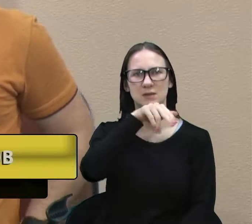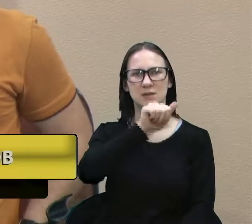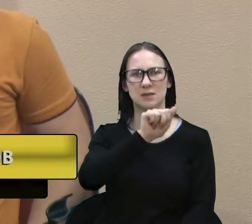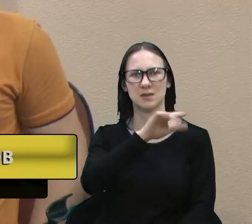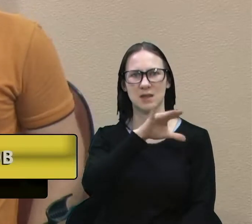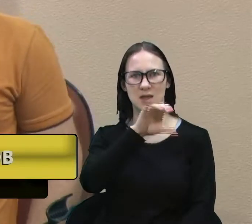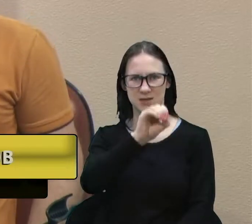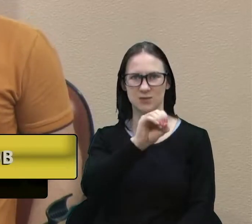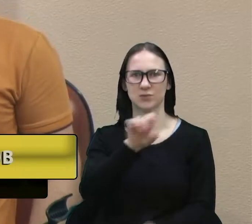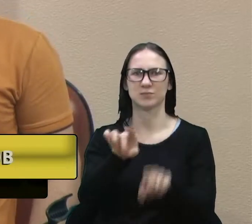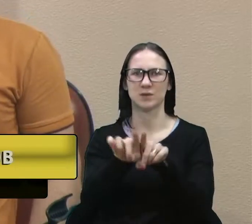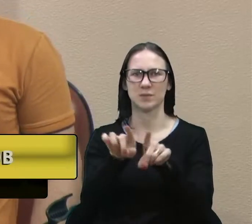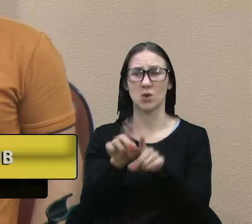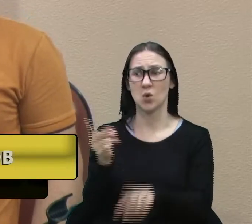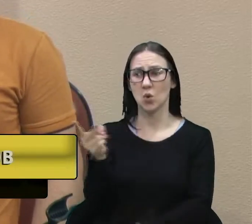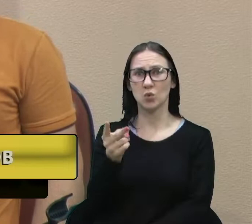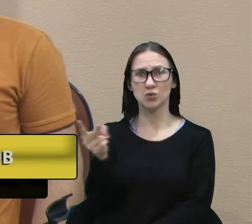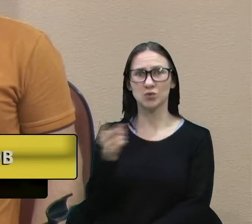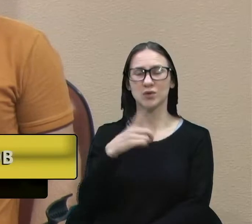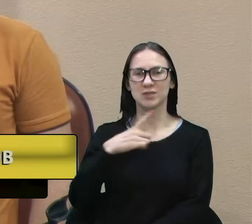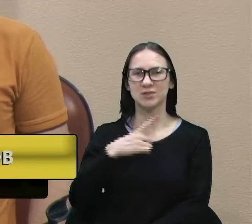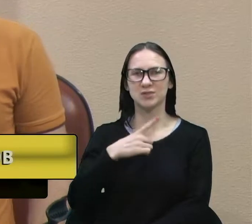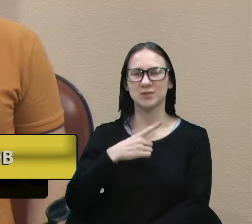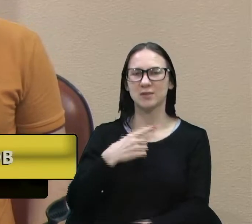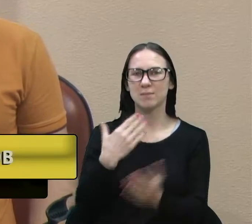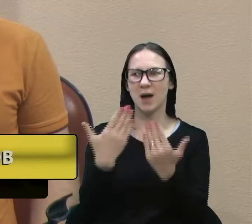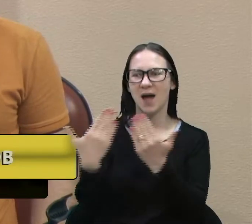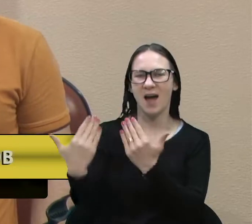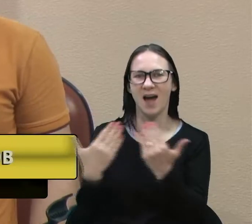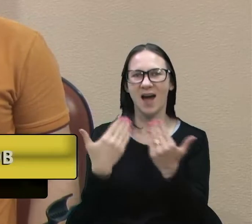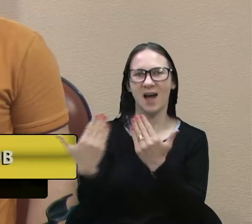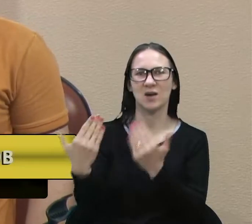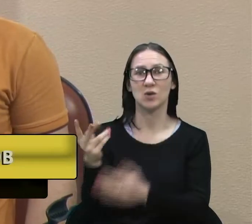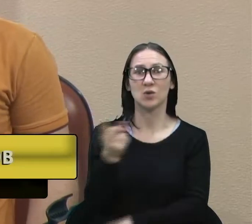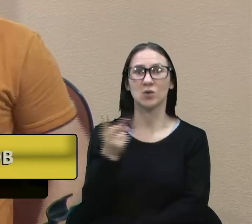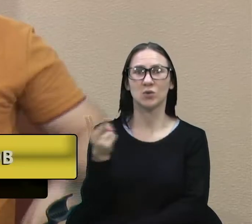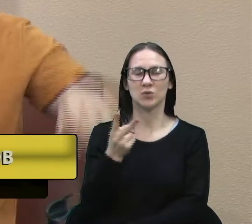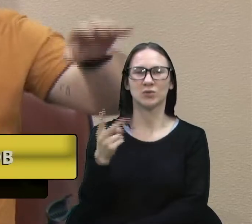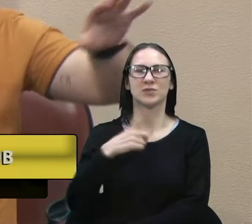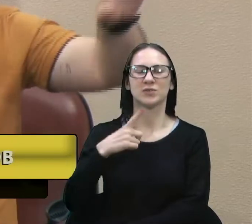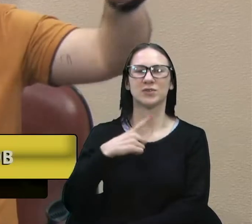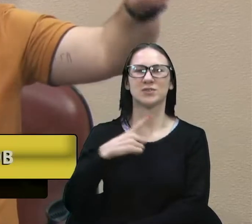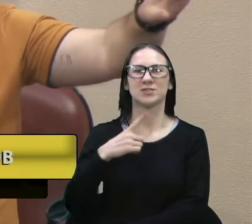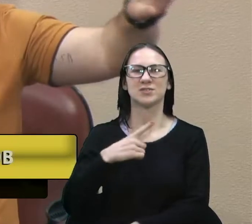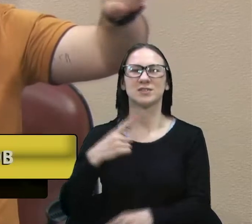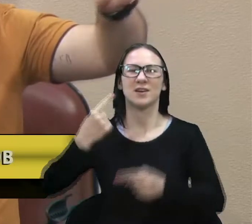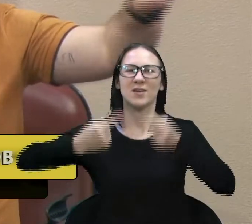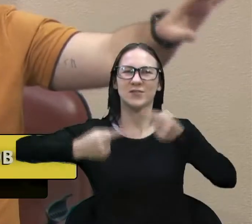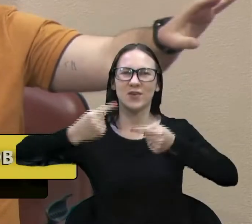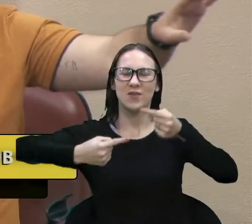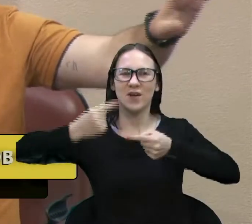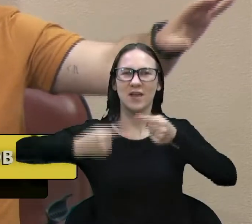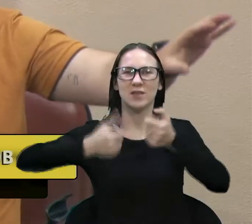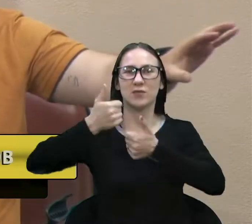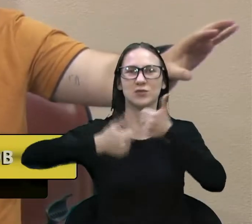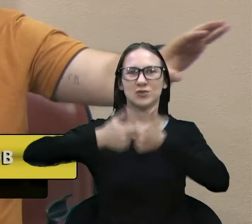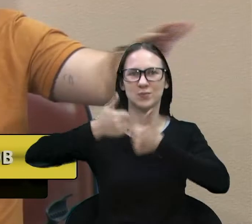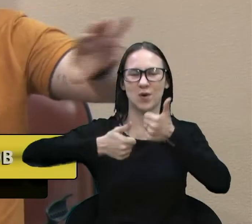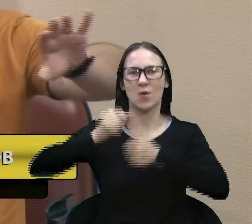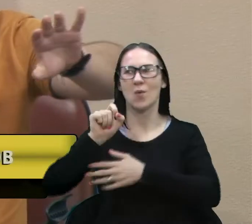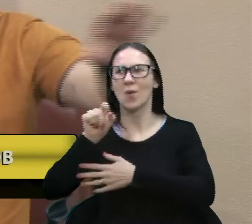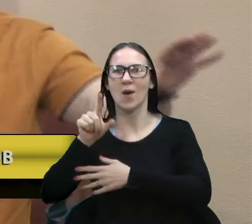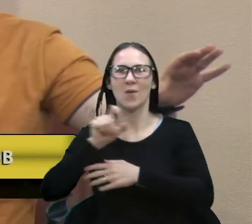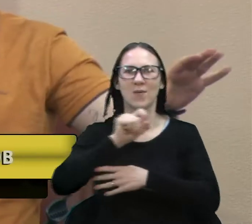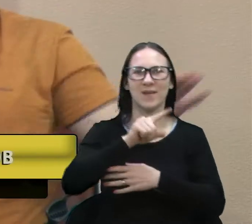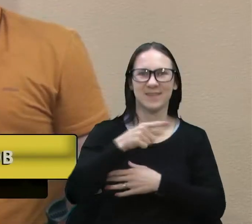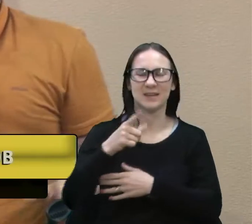E os dois viviam conversando. Um fanático do Caxias e um fanático do Juventude viviam conversando sobre a década de 70 dos clubes de Caxias. Era a